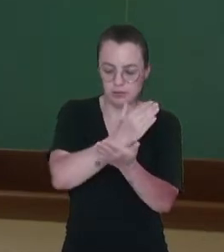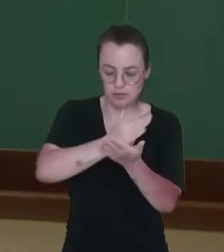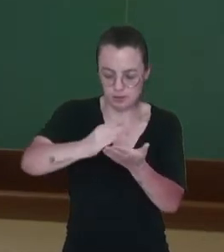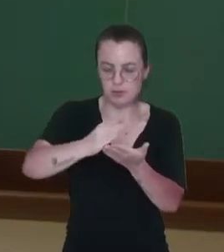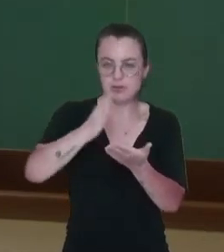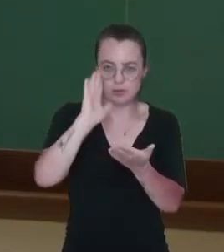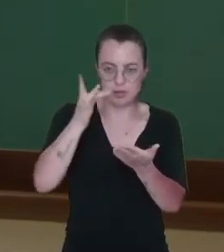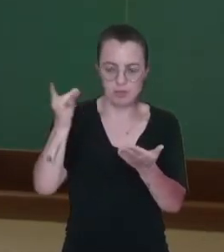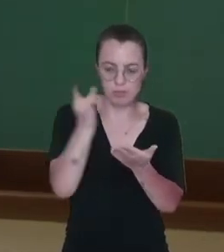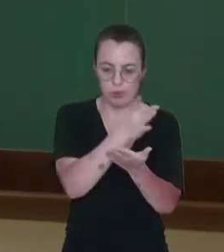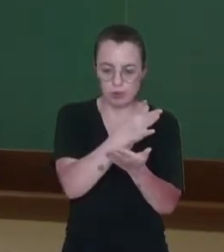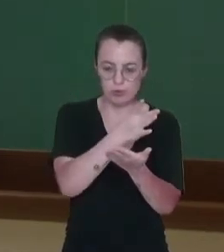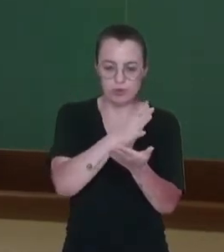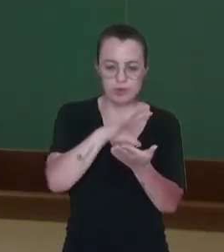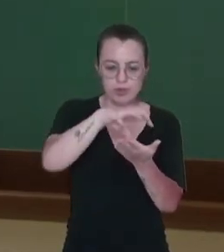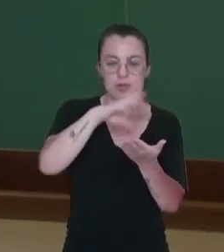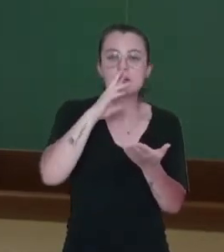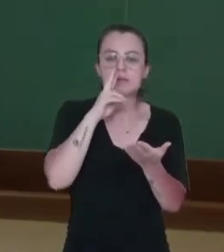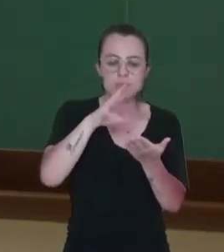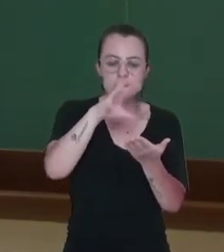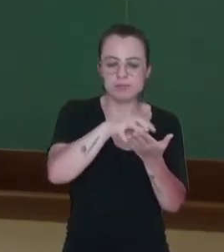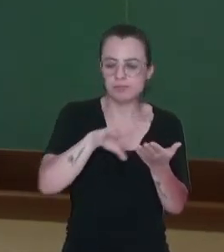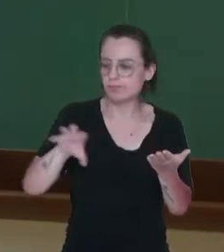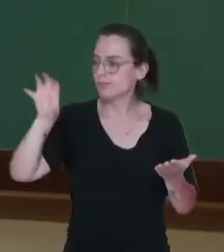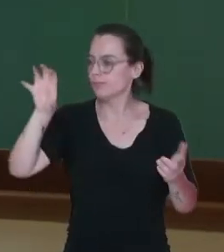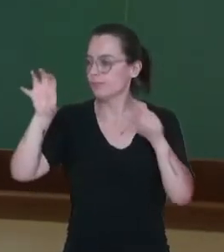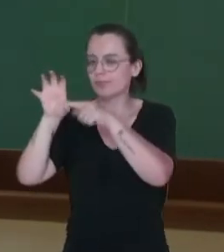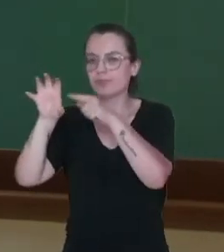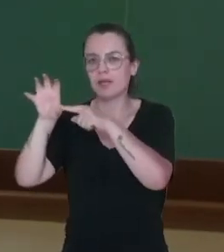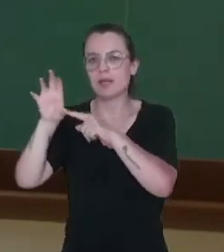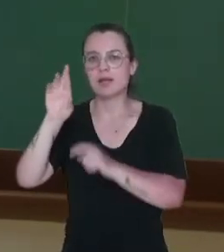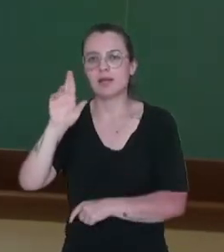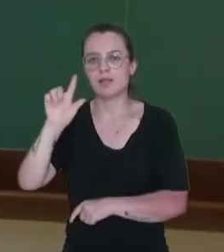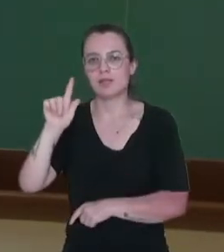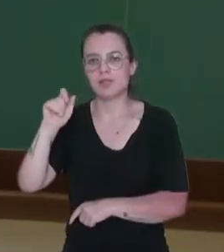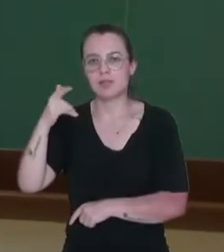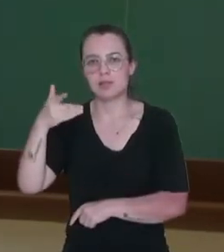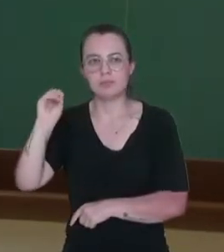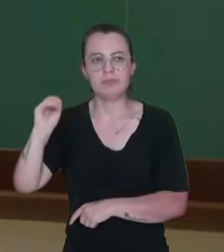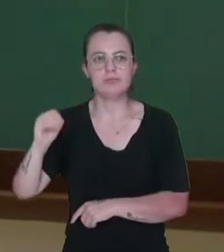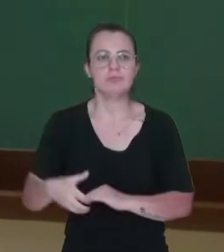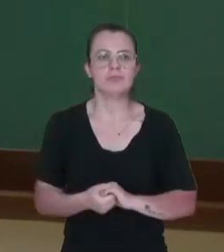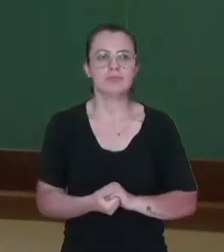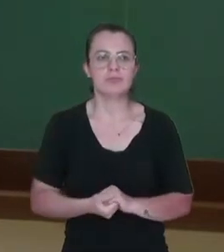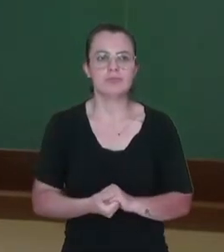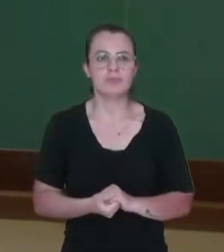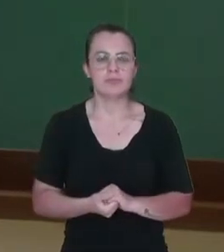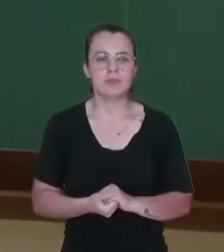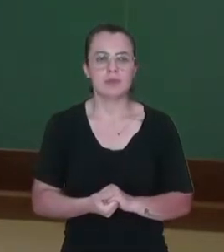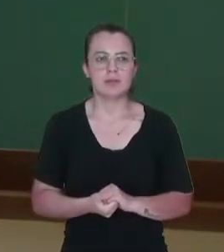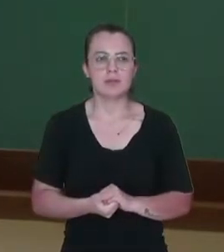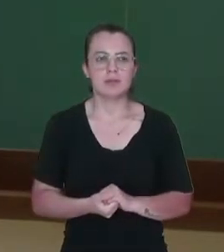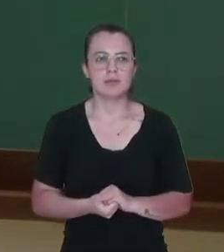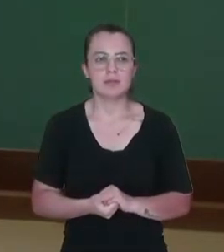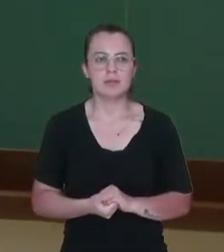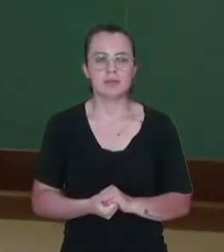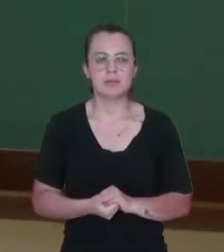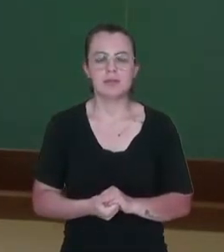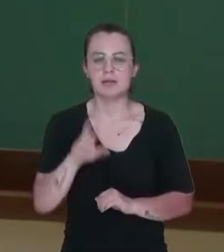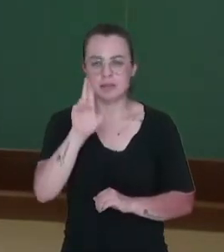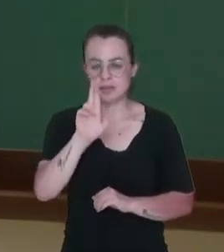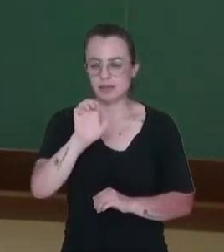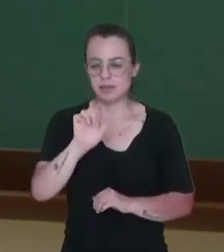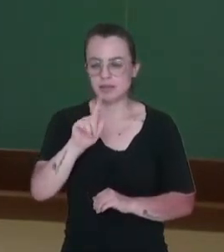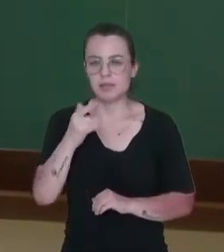geográfico, o resultado é a criação de uma região. A região é cada